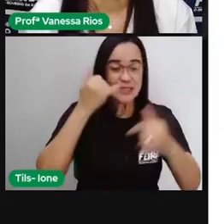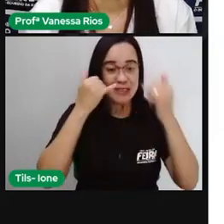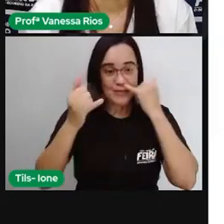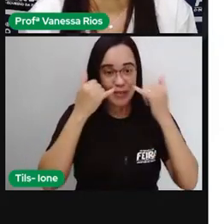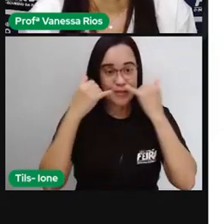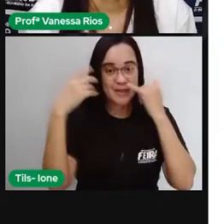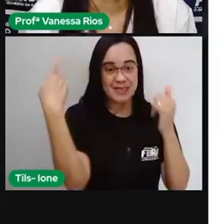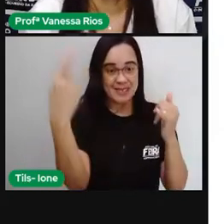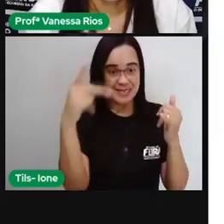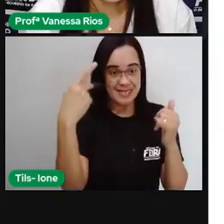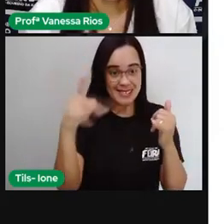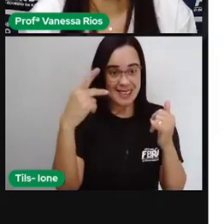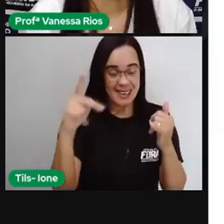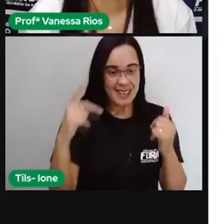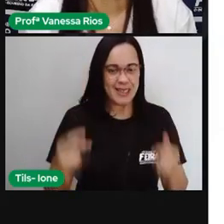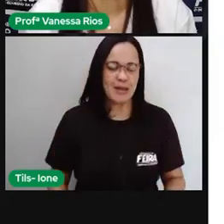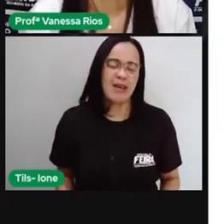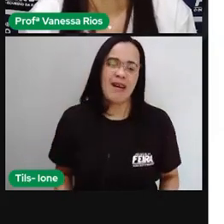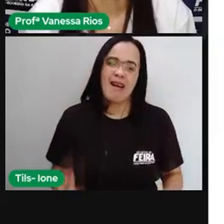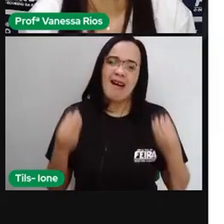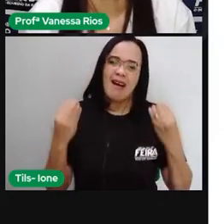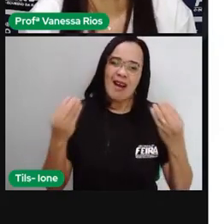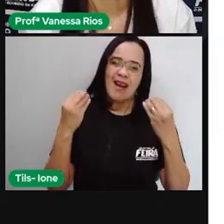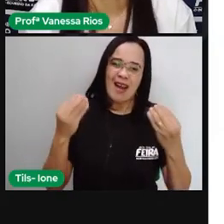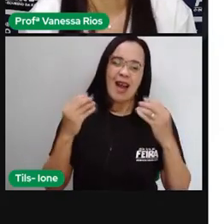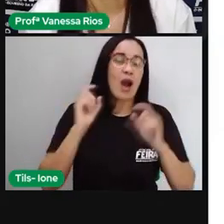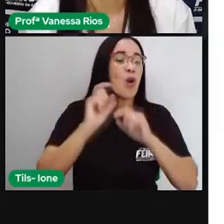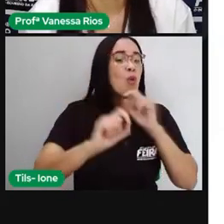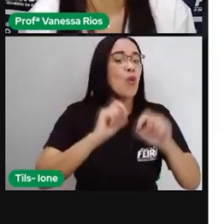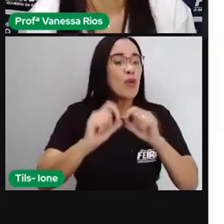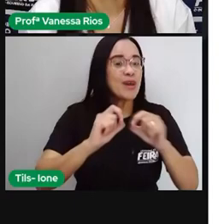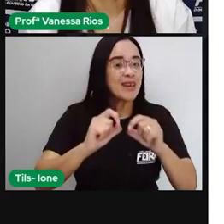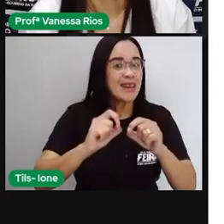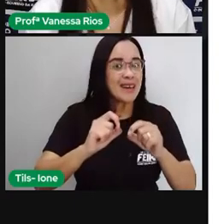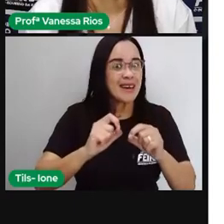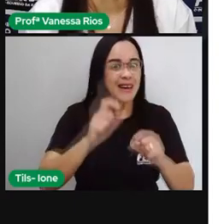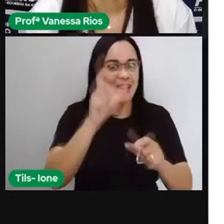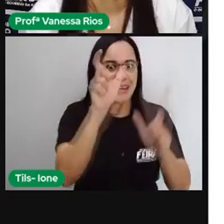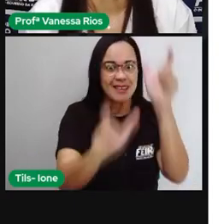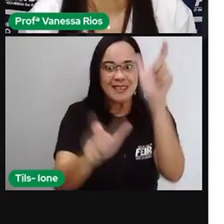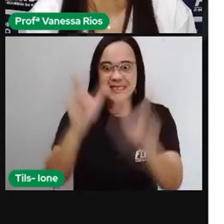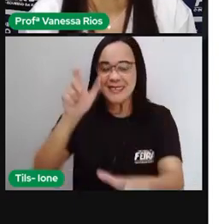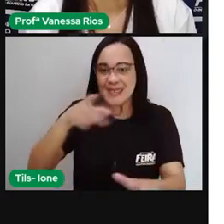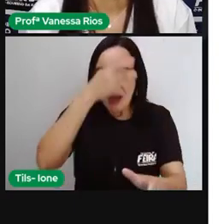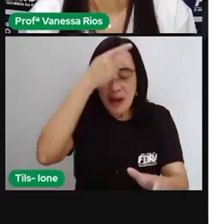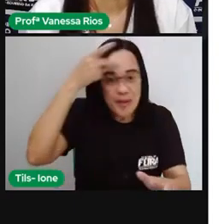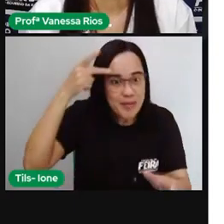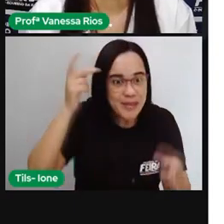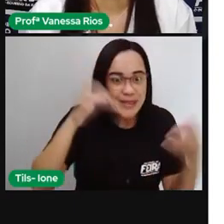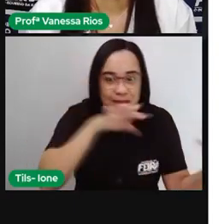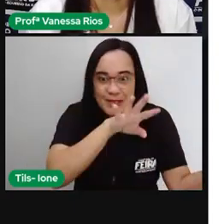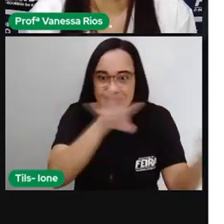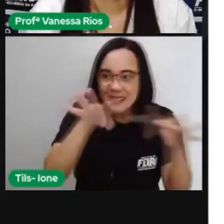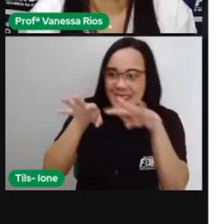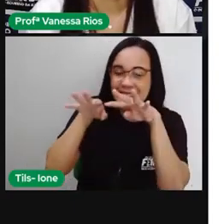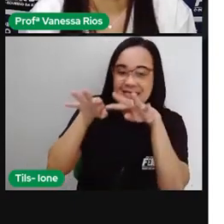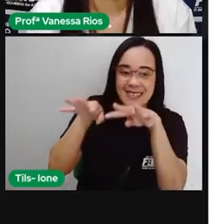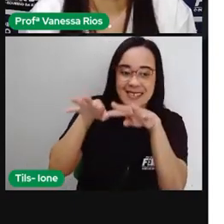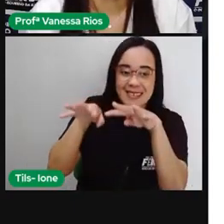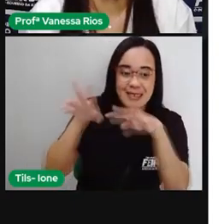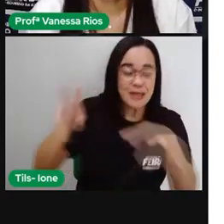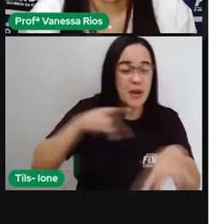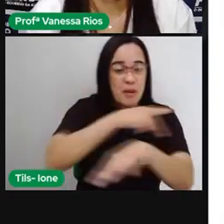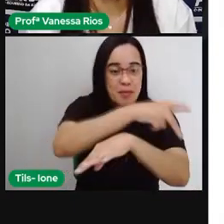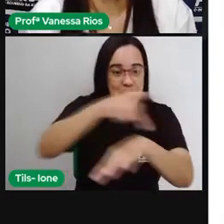veio aí então, enfim, né, o prestígio e o reconhecimento, principalmente aí nos Estados Unidos, na